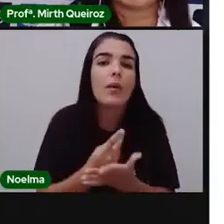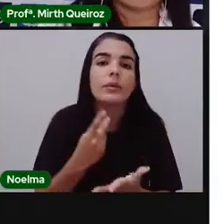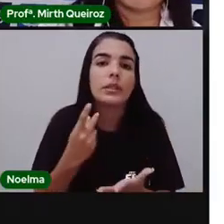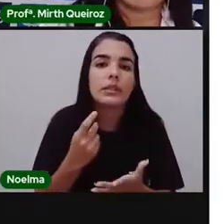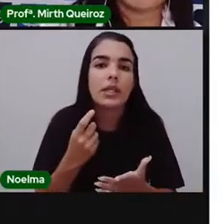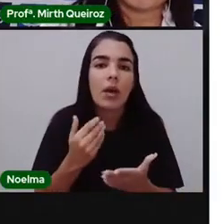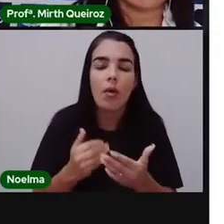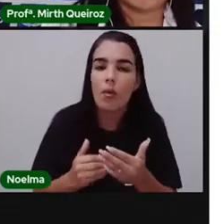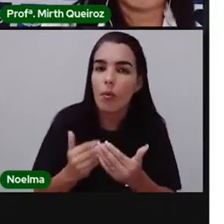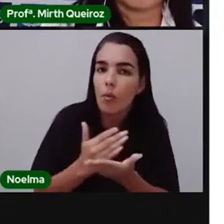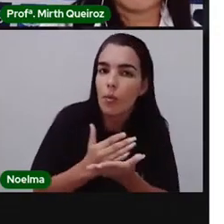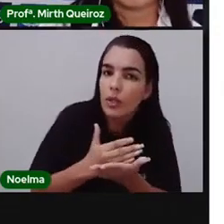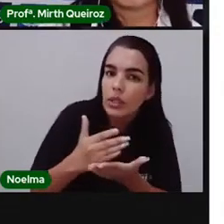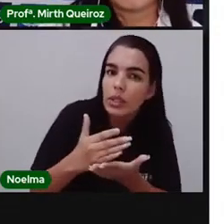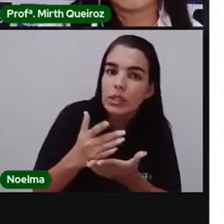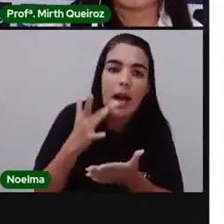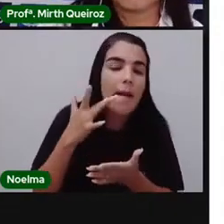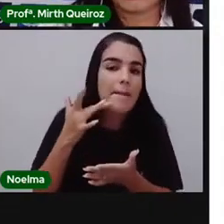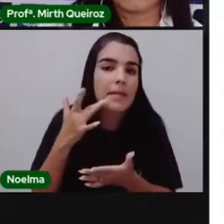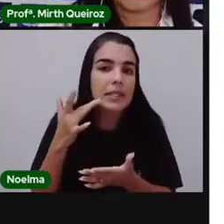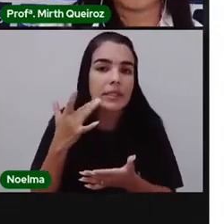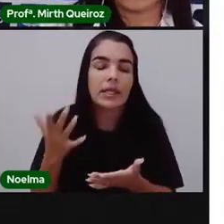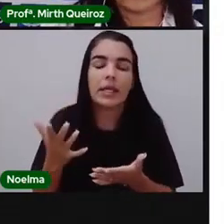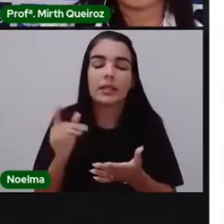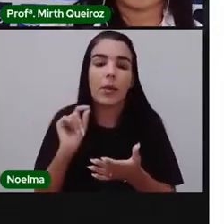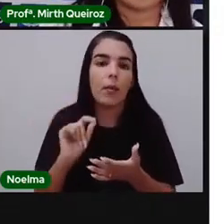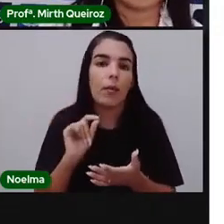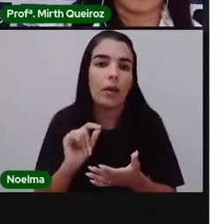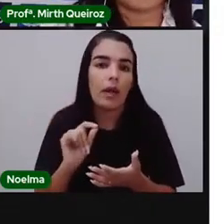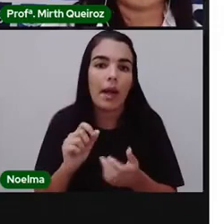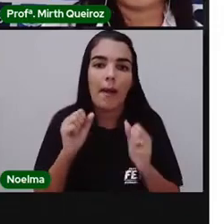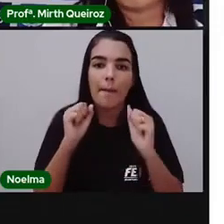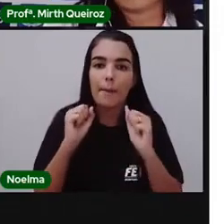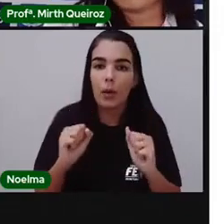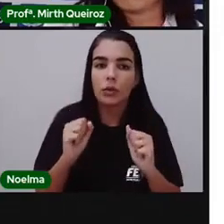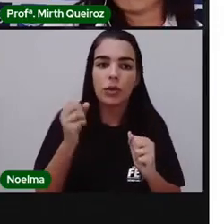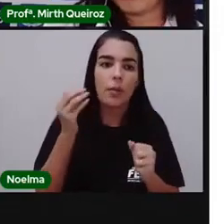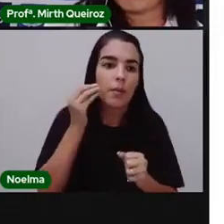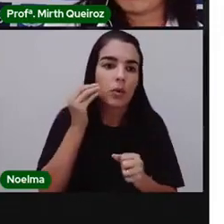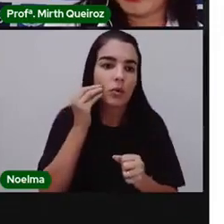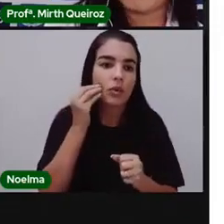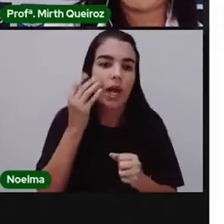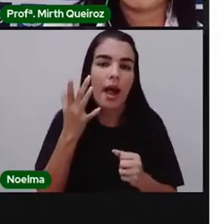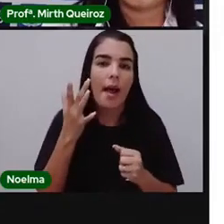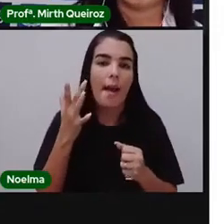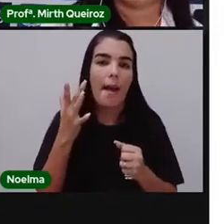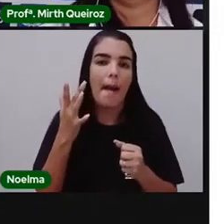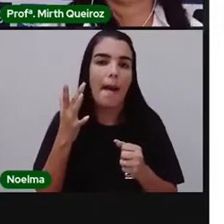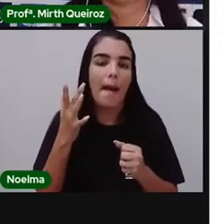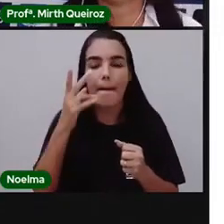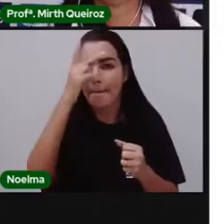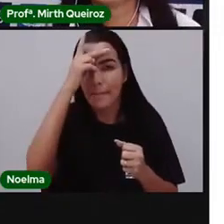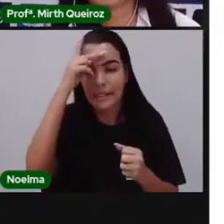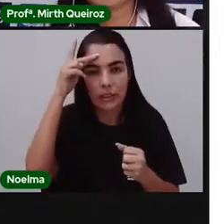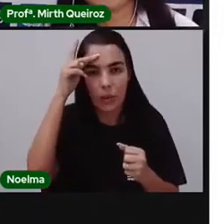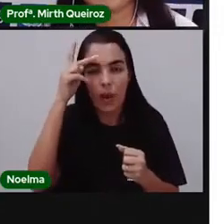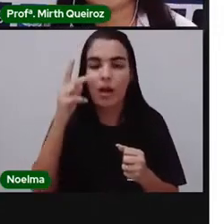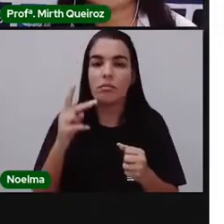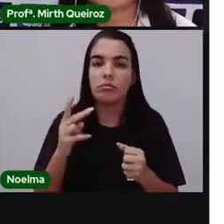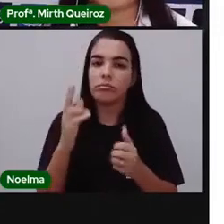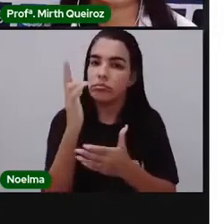início, a gente apresenta os personagens, caso seja um conto ou uma fábula, vocês apresentam um personagem, né? No